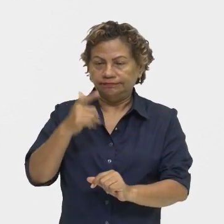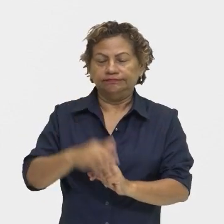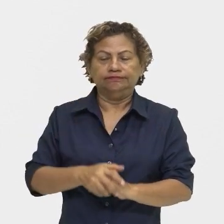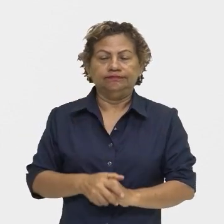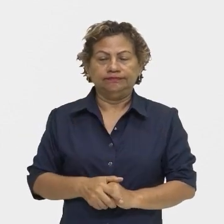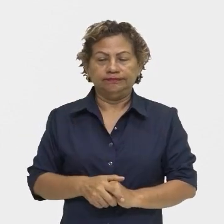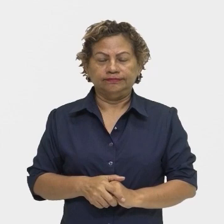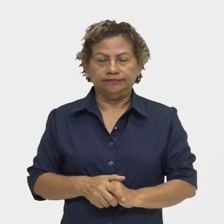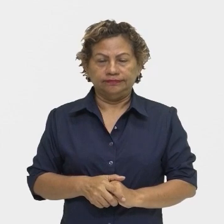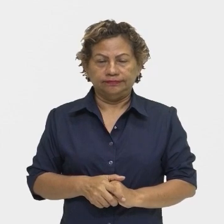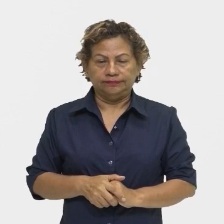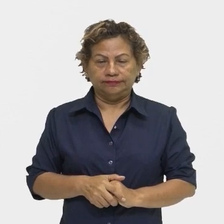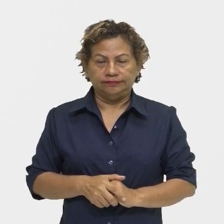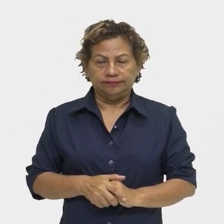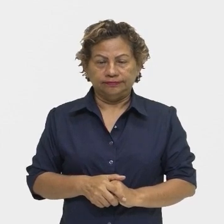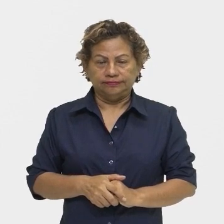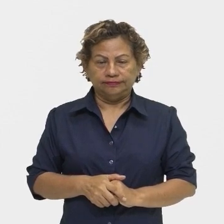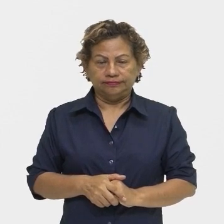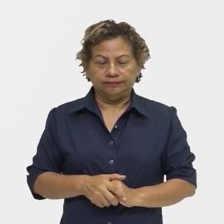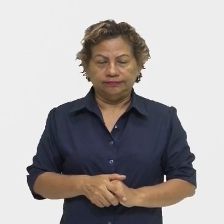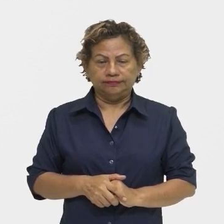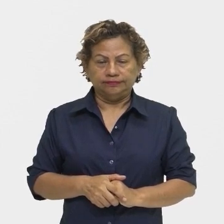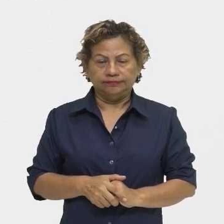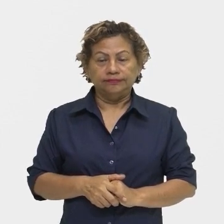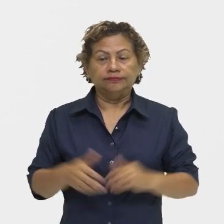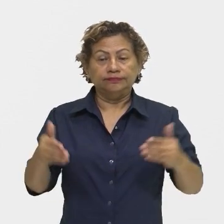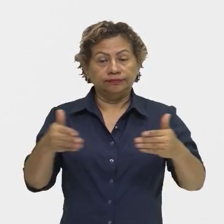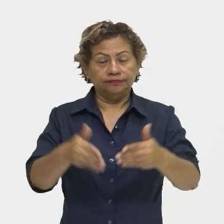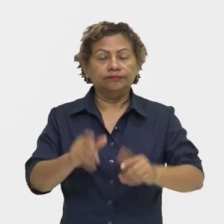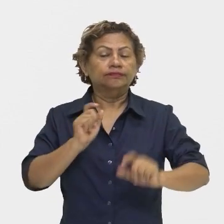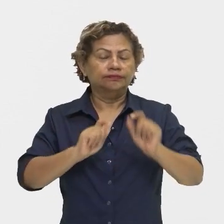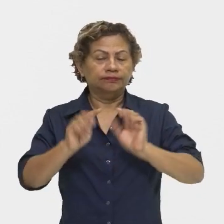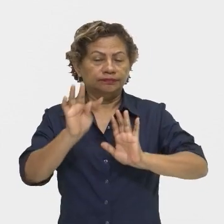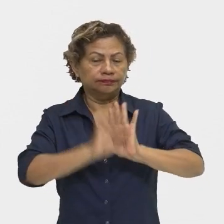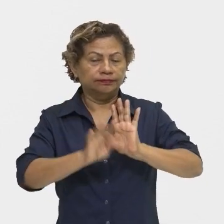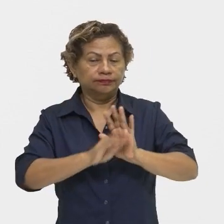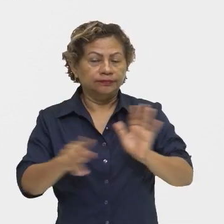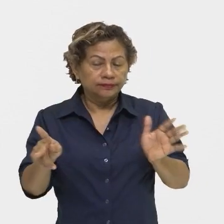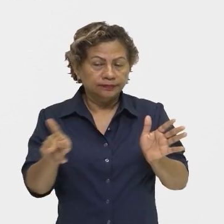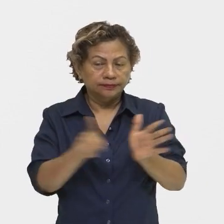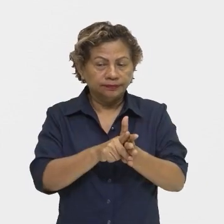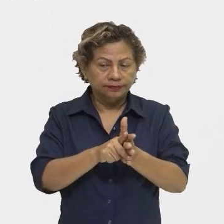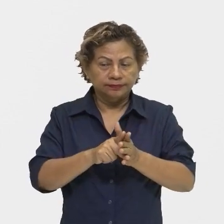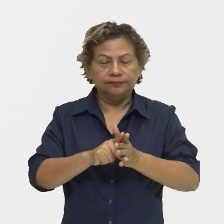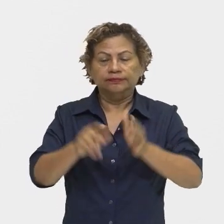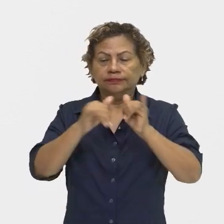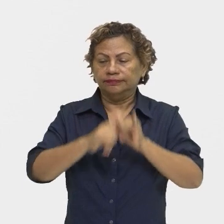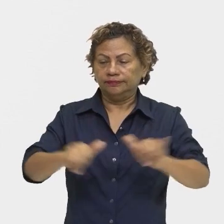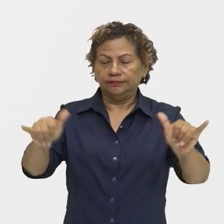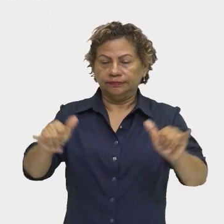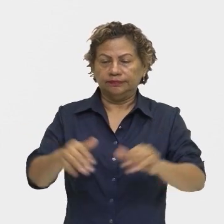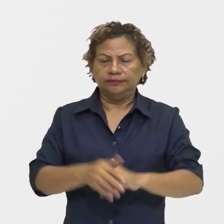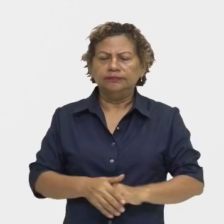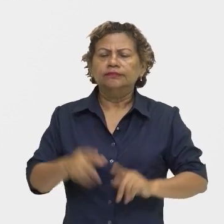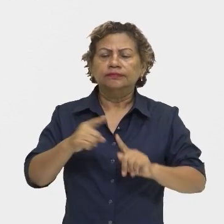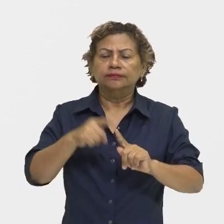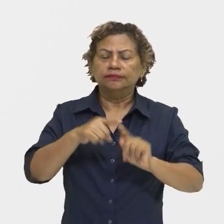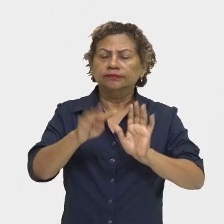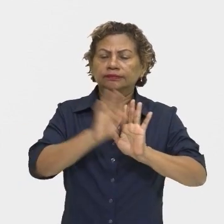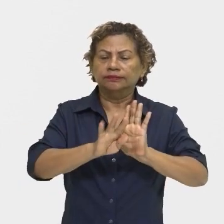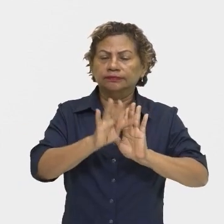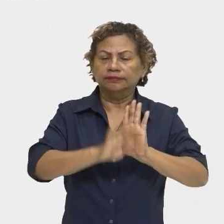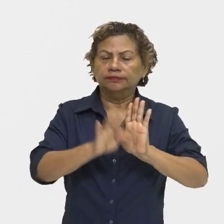e o foco é o referente, né? O contexto, ou seja, a própria informação. E quais são os textos que estão